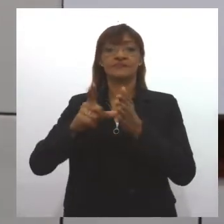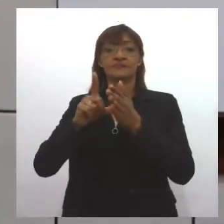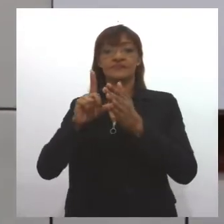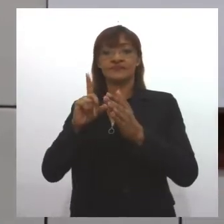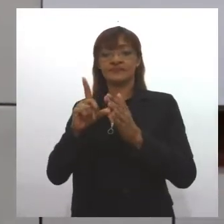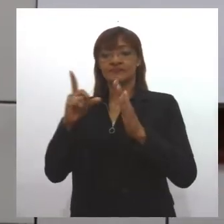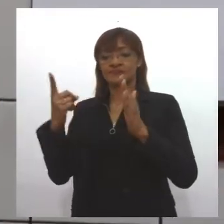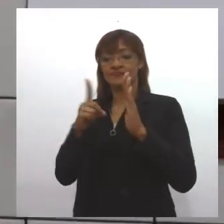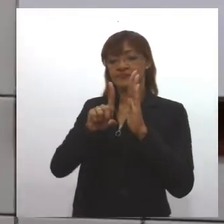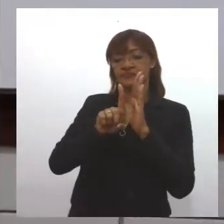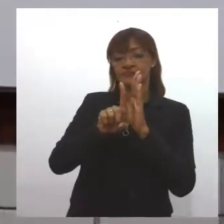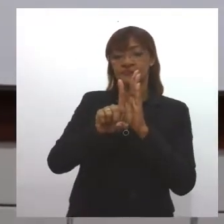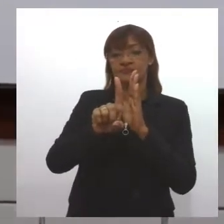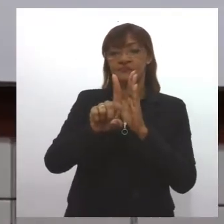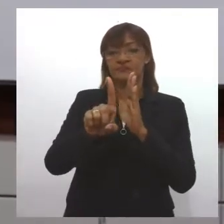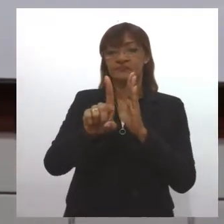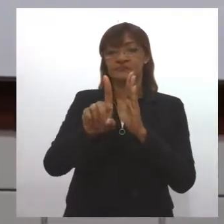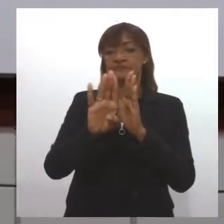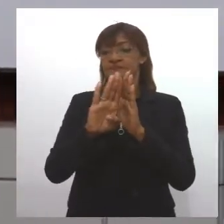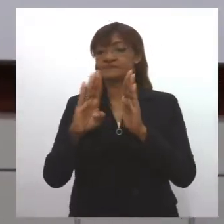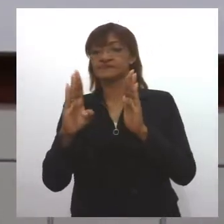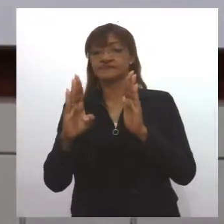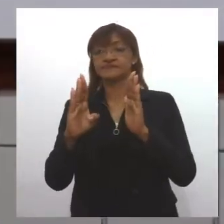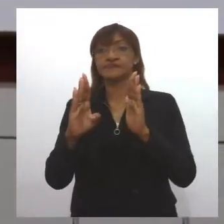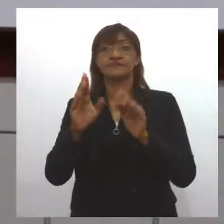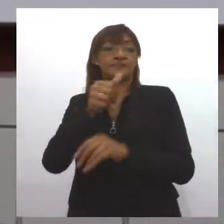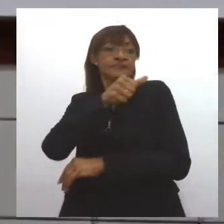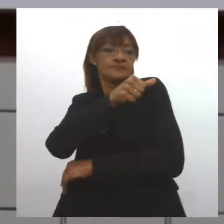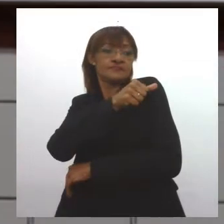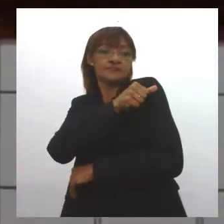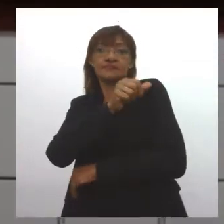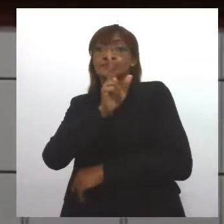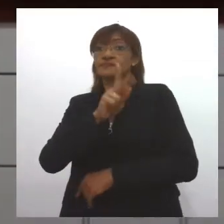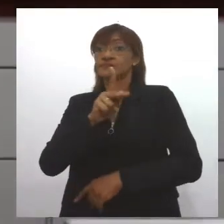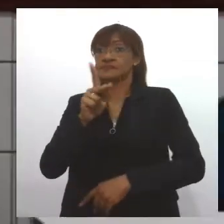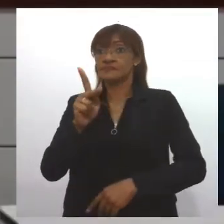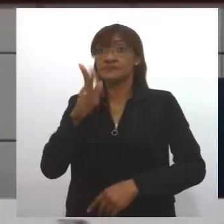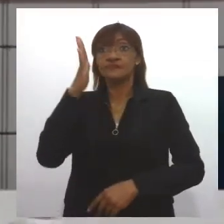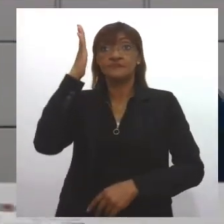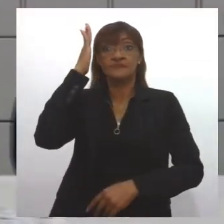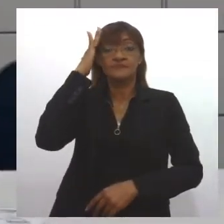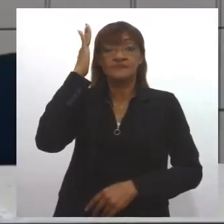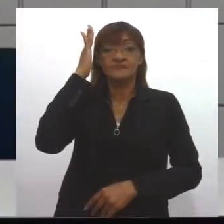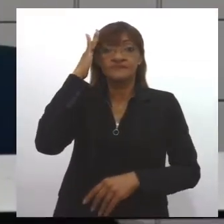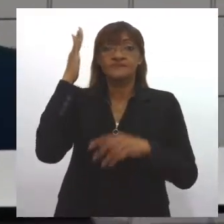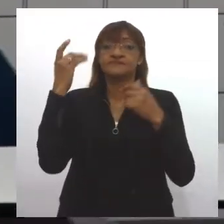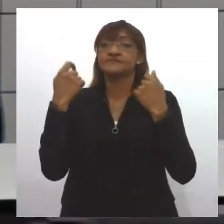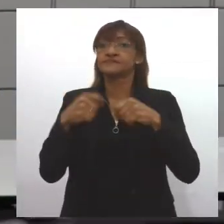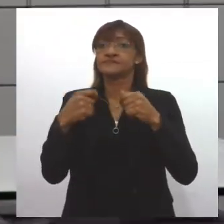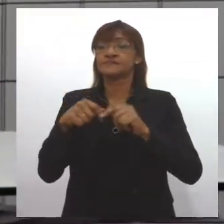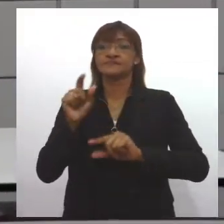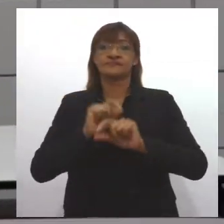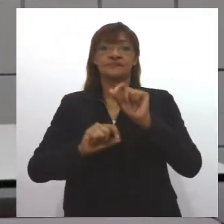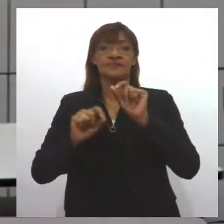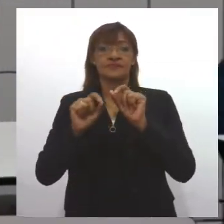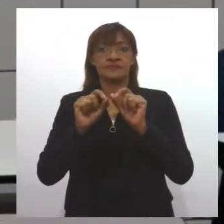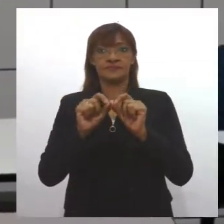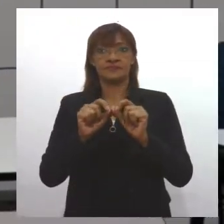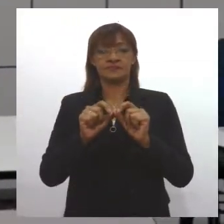por essa porta, alunos e professores precisam entender que será necessário seguir